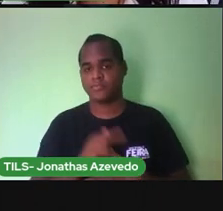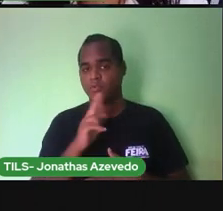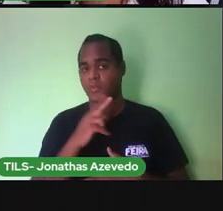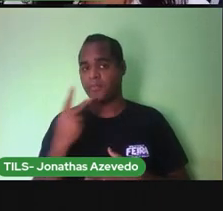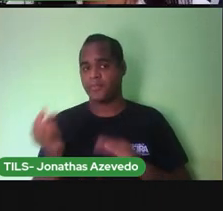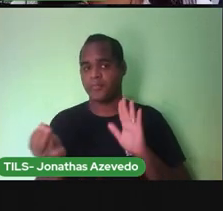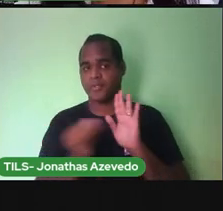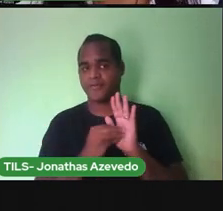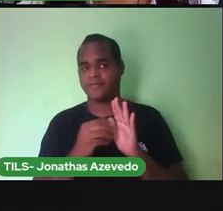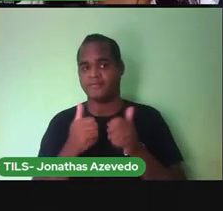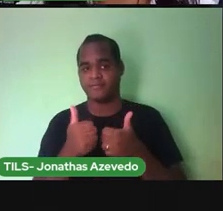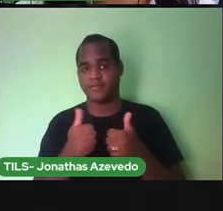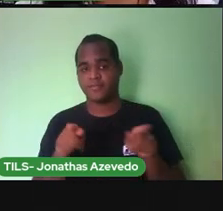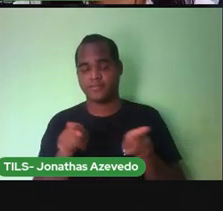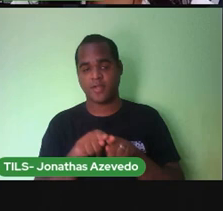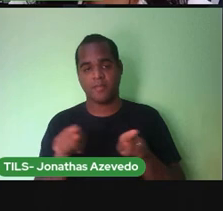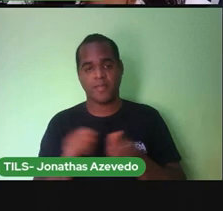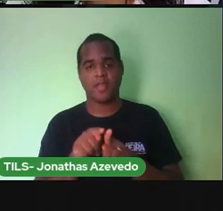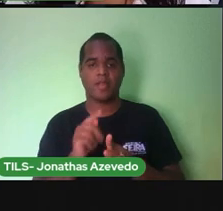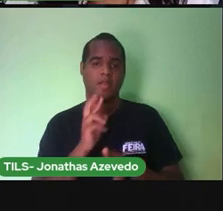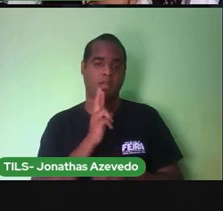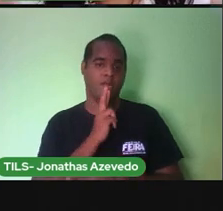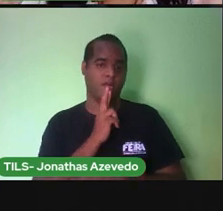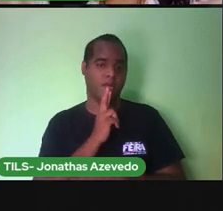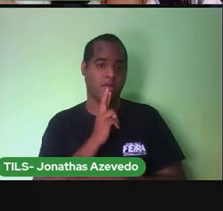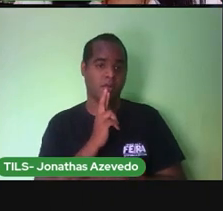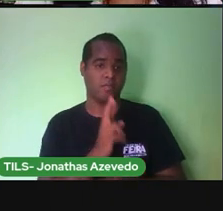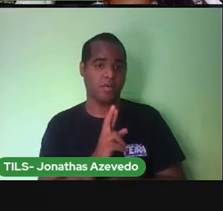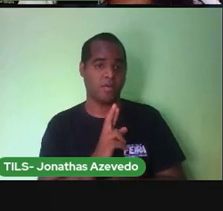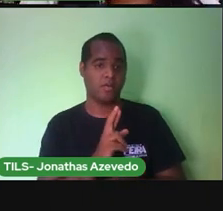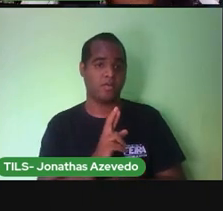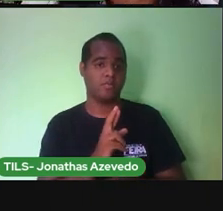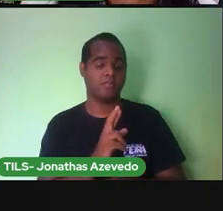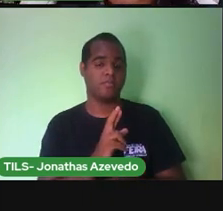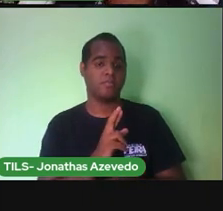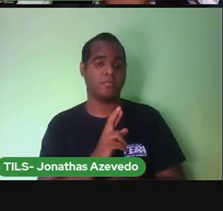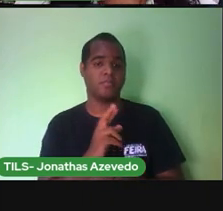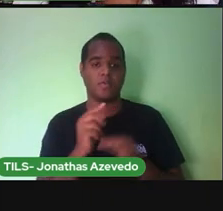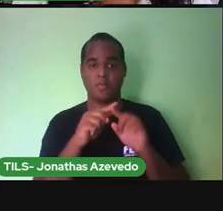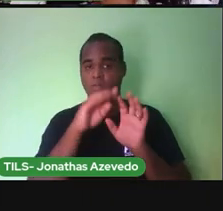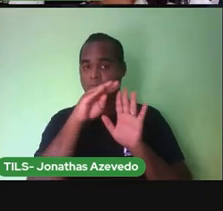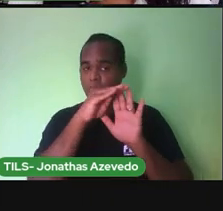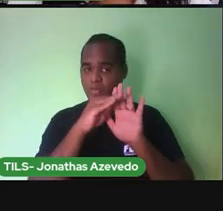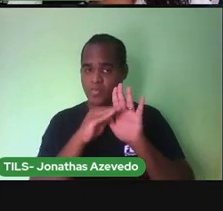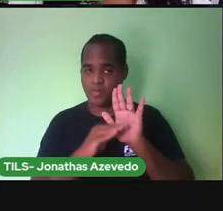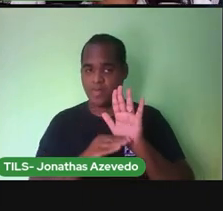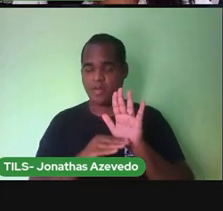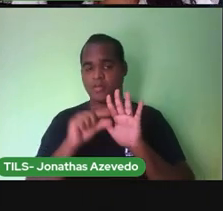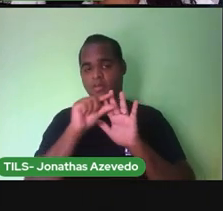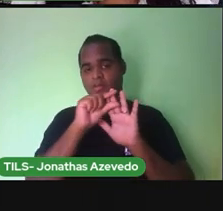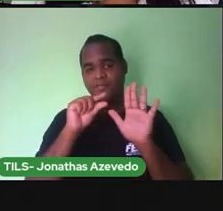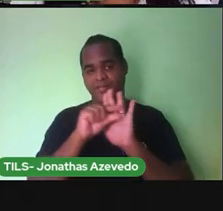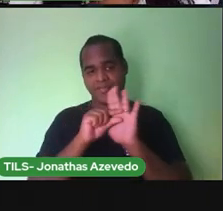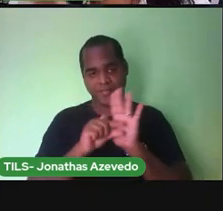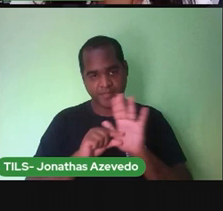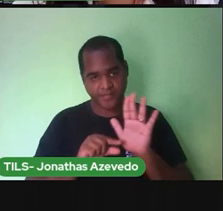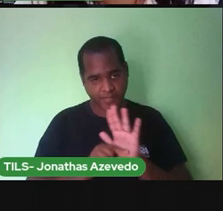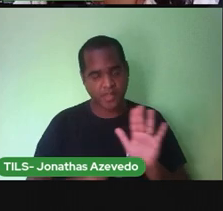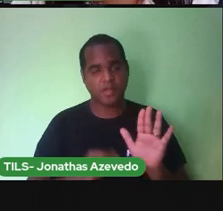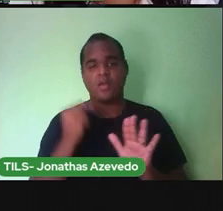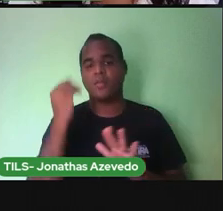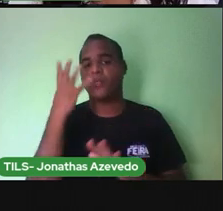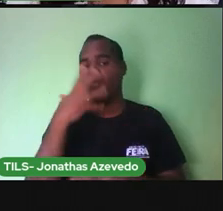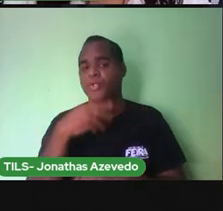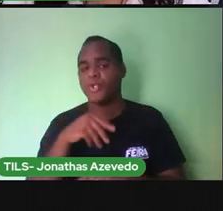isso, ok? Uma resposta por linha coloca lá a resposta tudo bonitinho